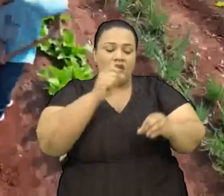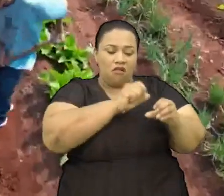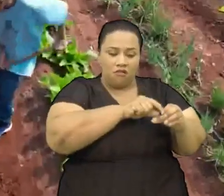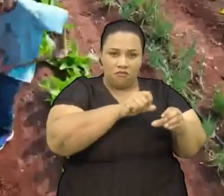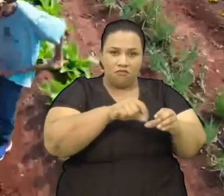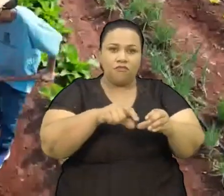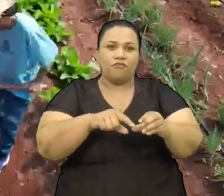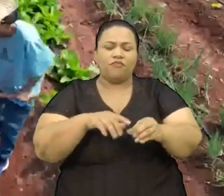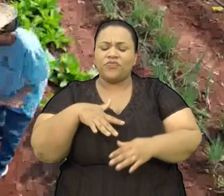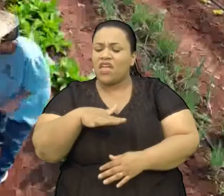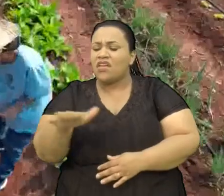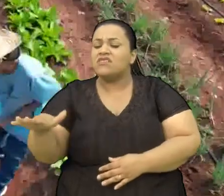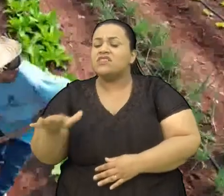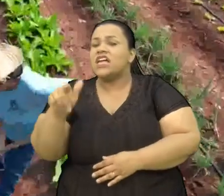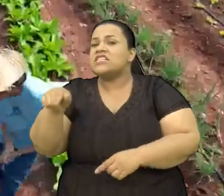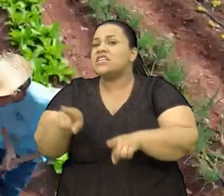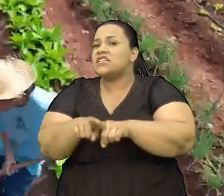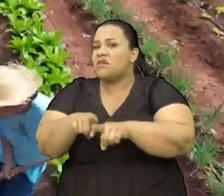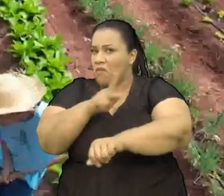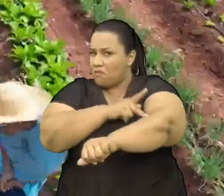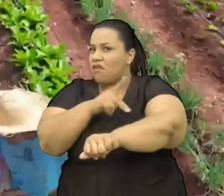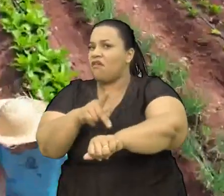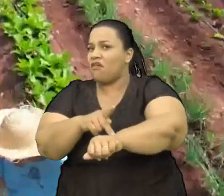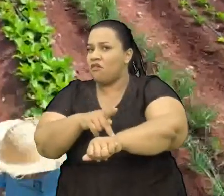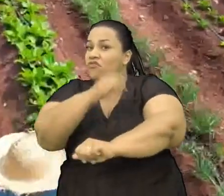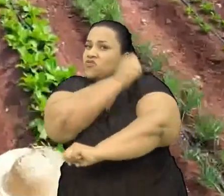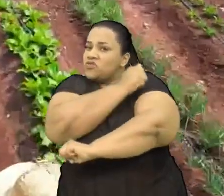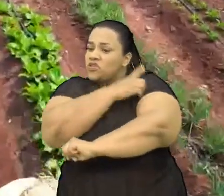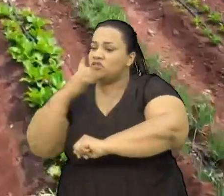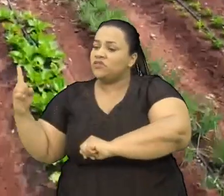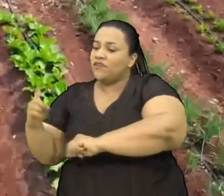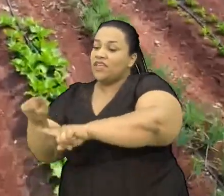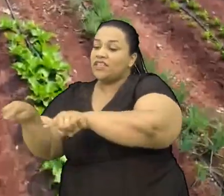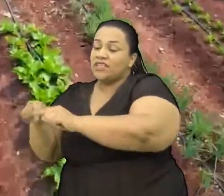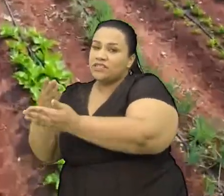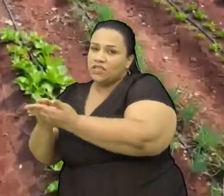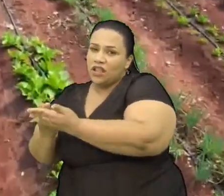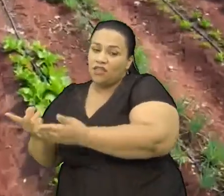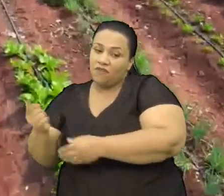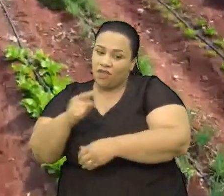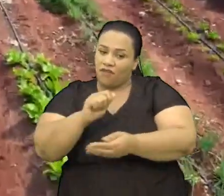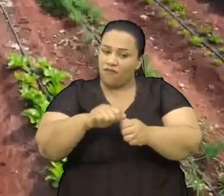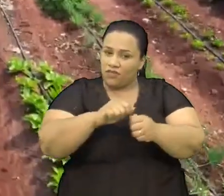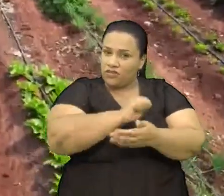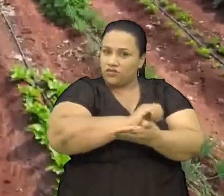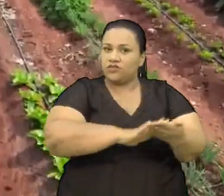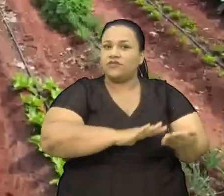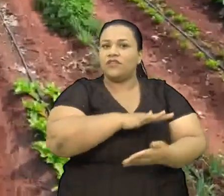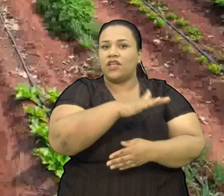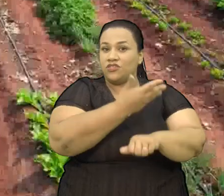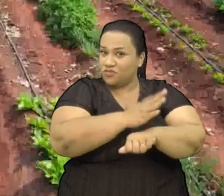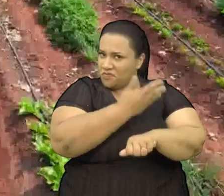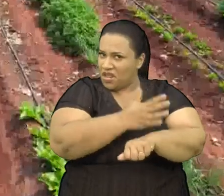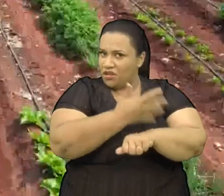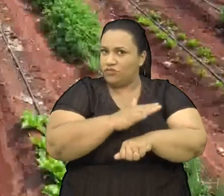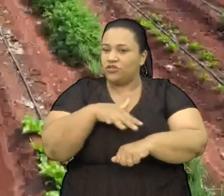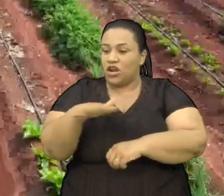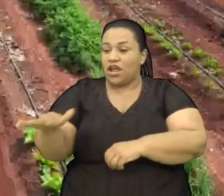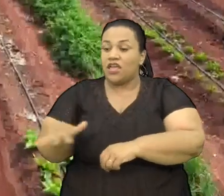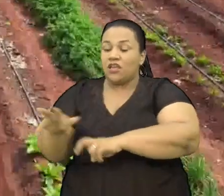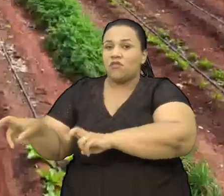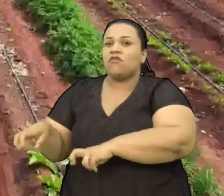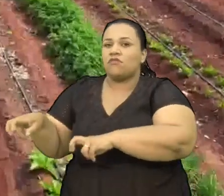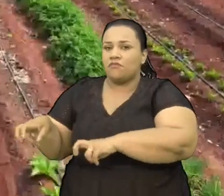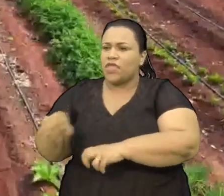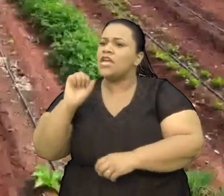Esse espaço aqui também é pedagógico Os alunos saem da sala E vêm fazer atividade do campo Sim Eles aprendem